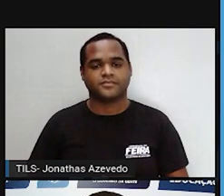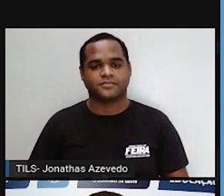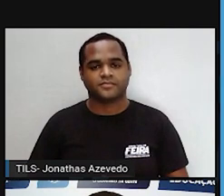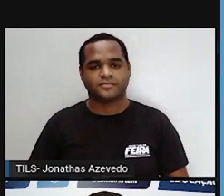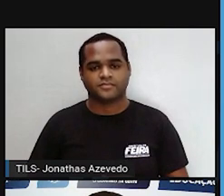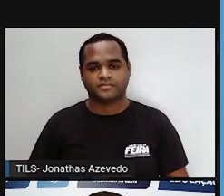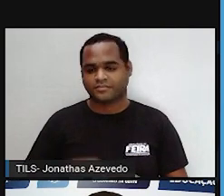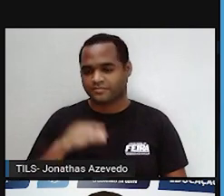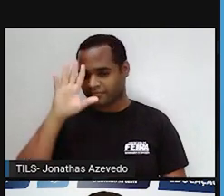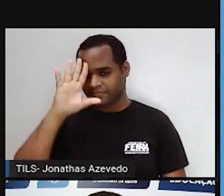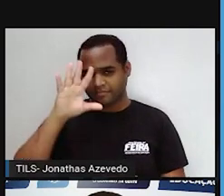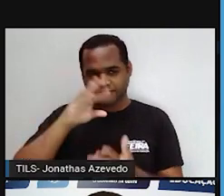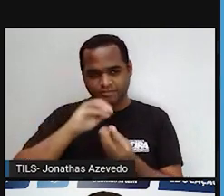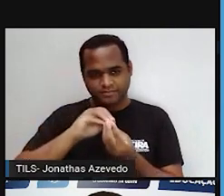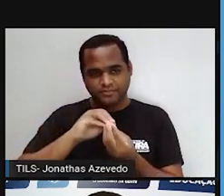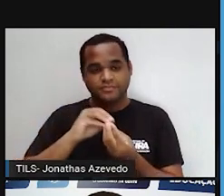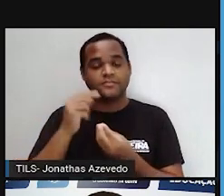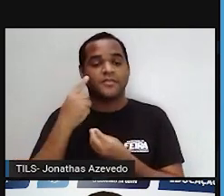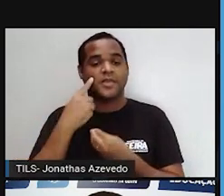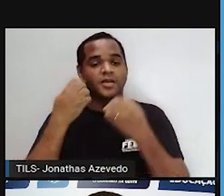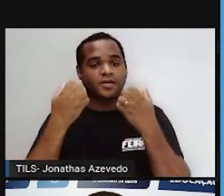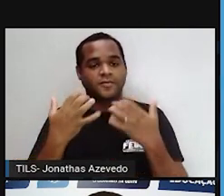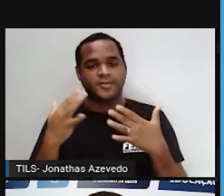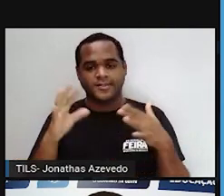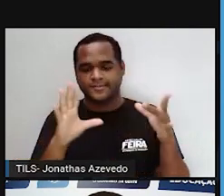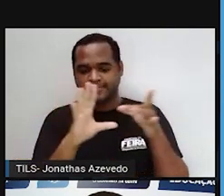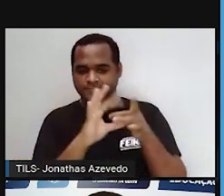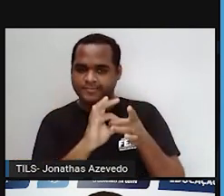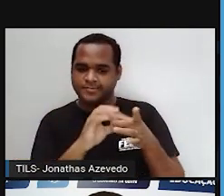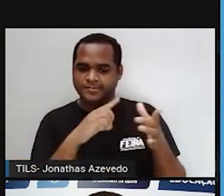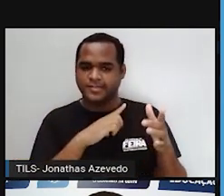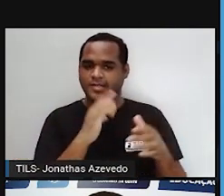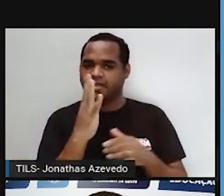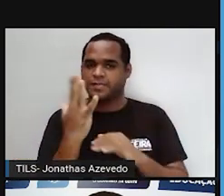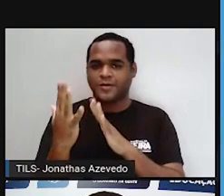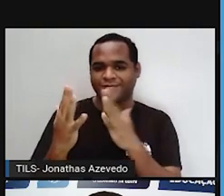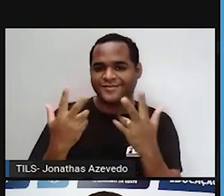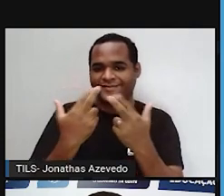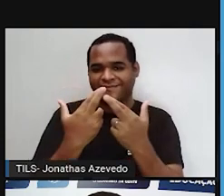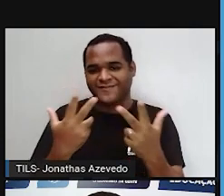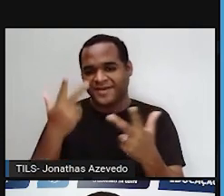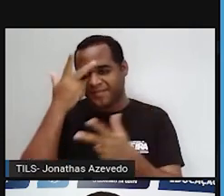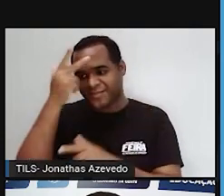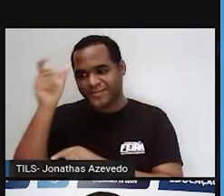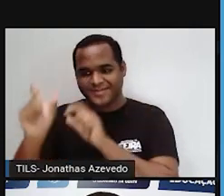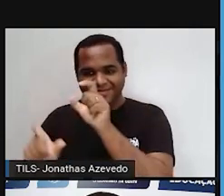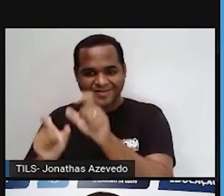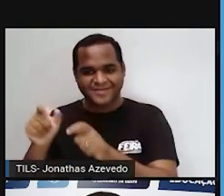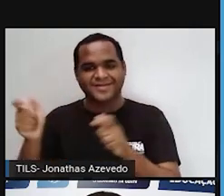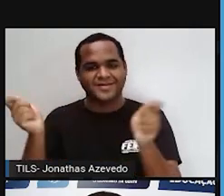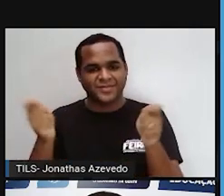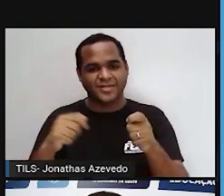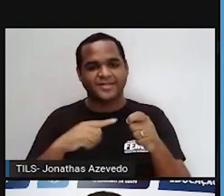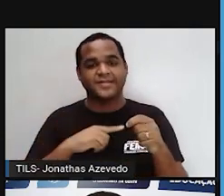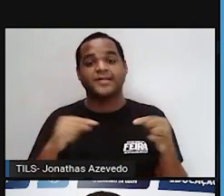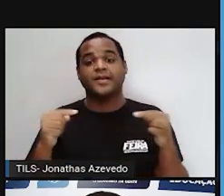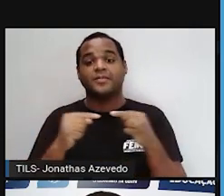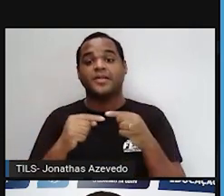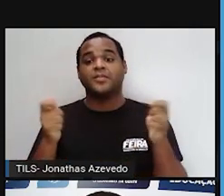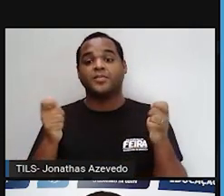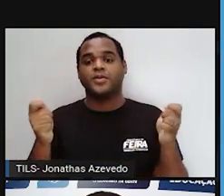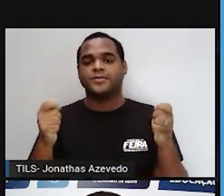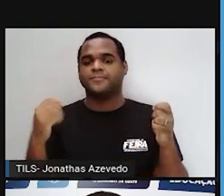Como você viu, as relações que se estabelecem entre os seres vivos e o meio ambiente são muito importantes para a conservação dos